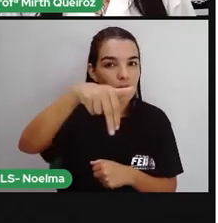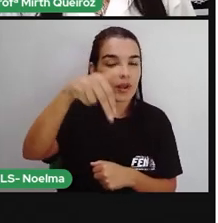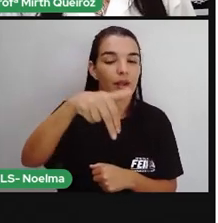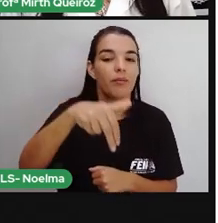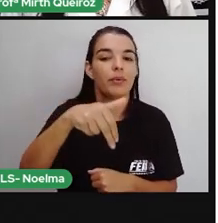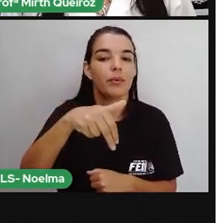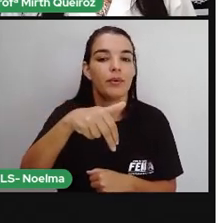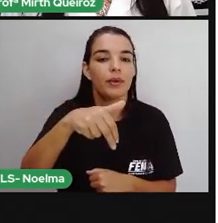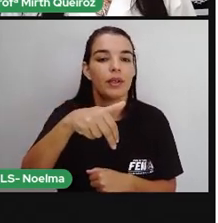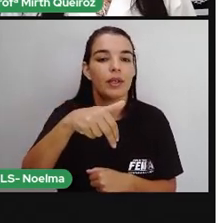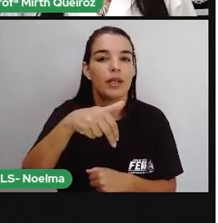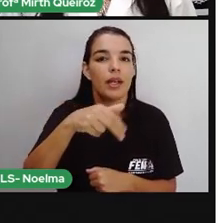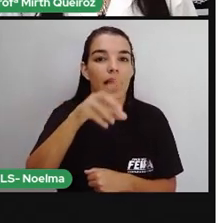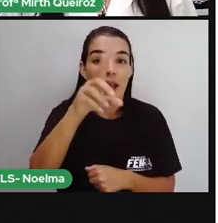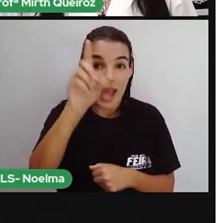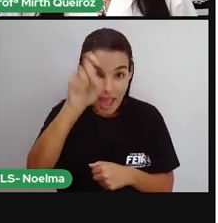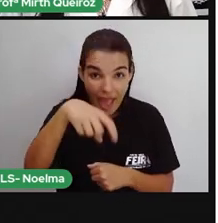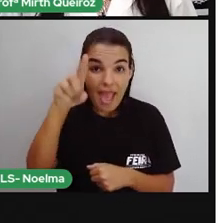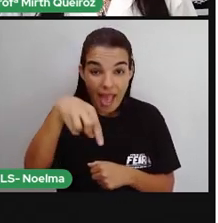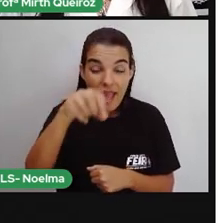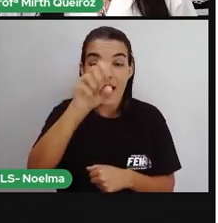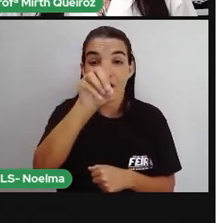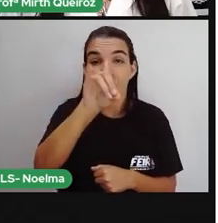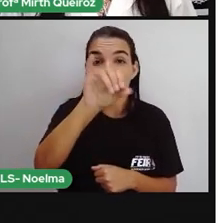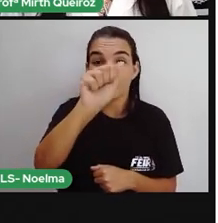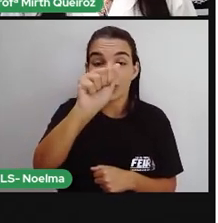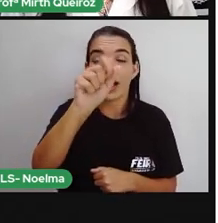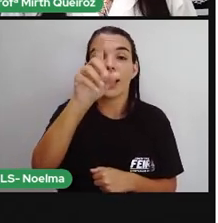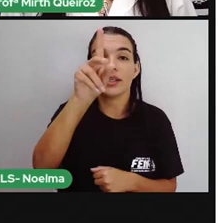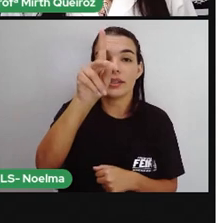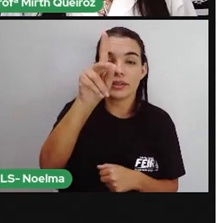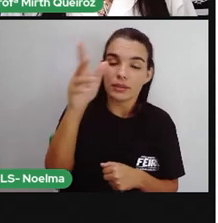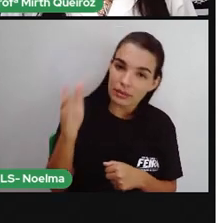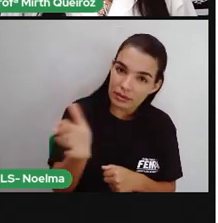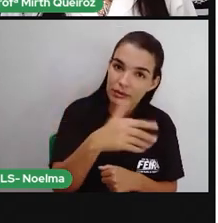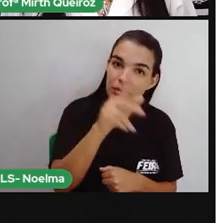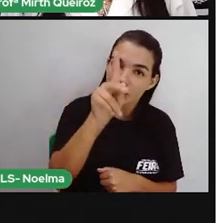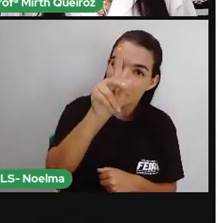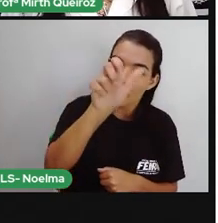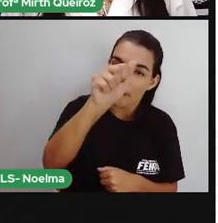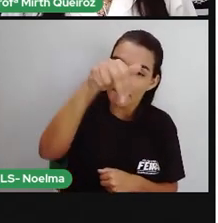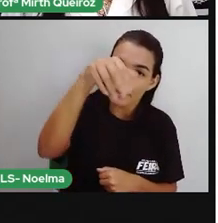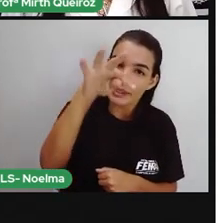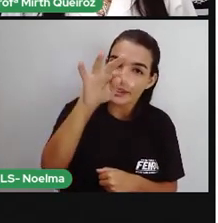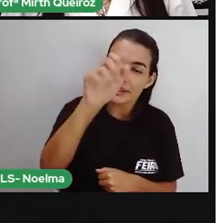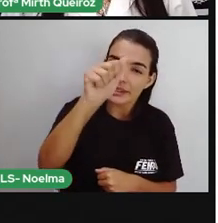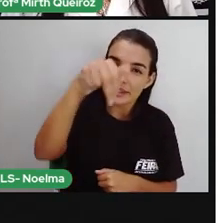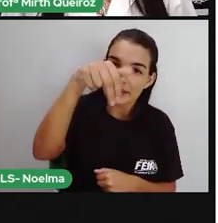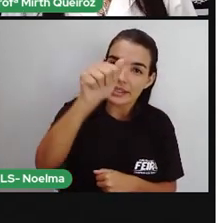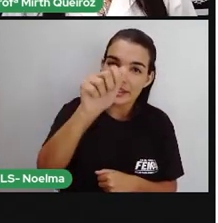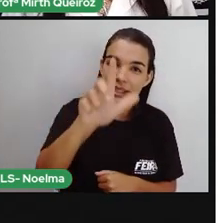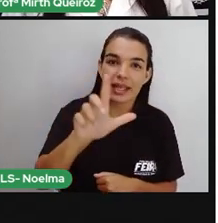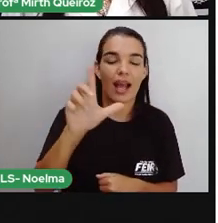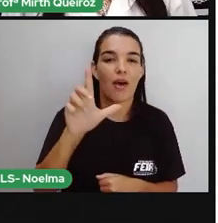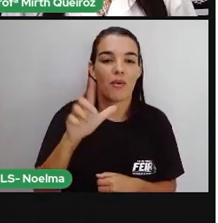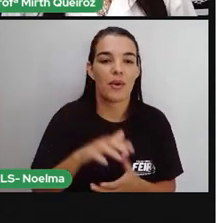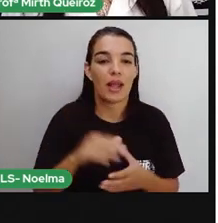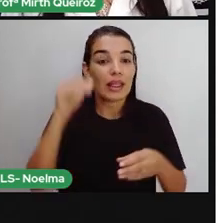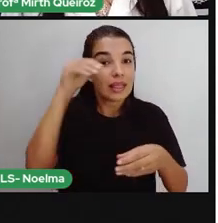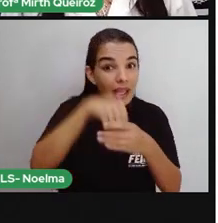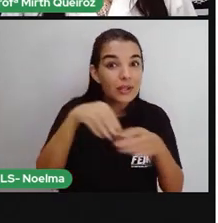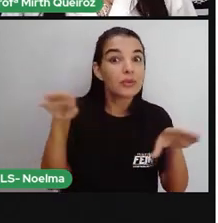pantaneiras? Vocês sabiam que há mais peixes no Pantanal do que em todos os rios europeus juntos?